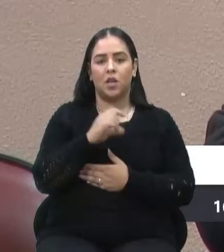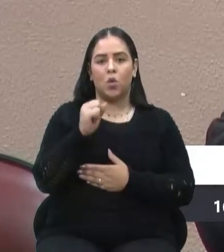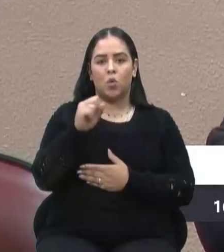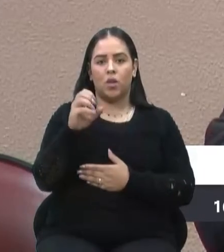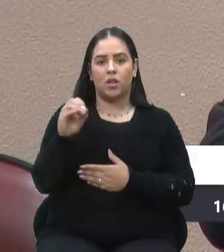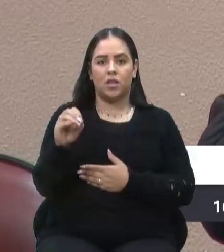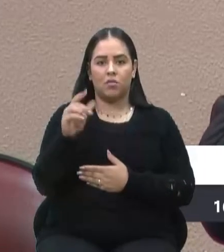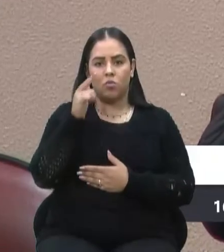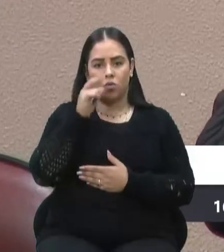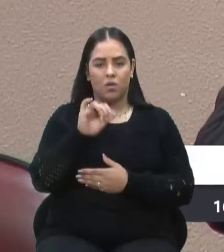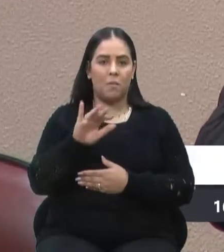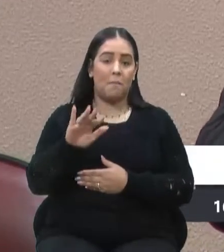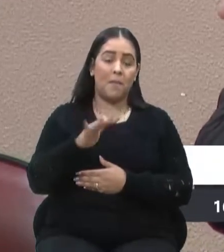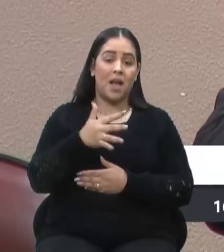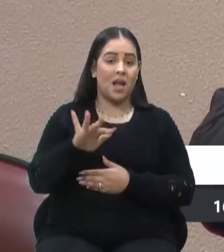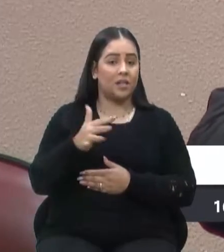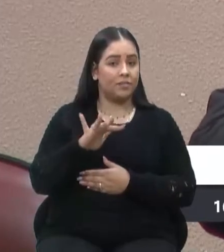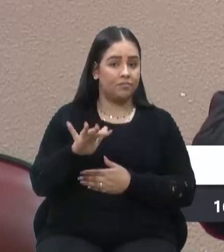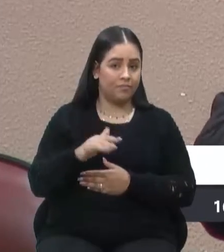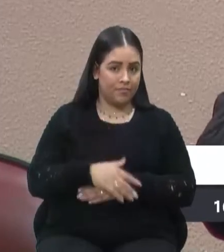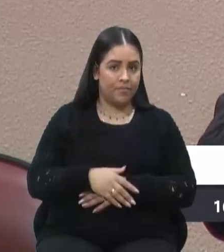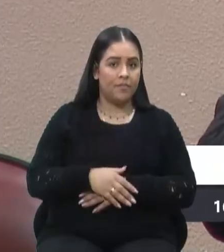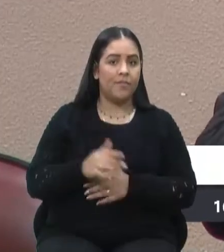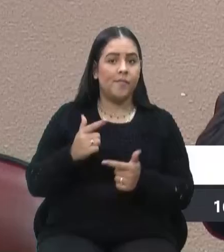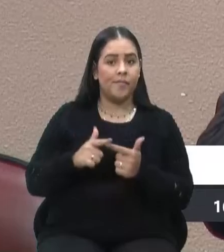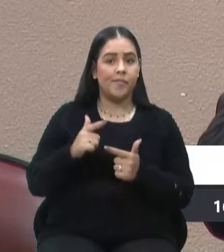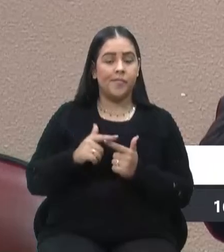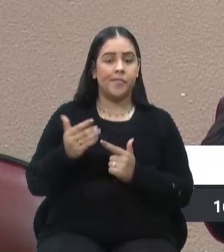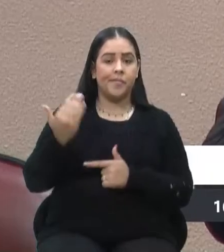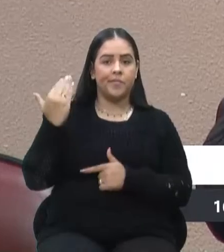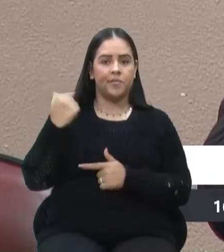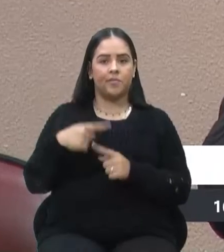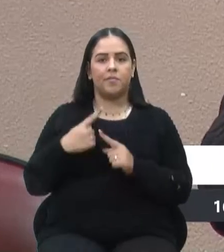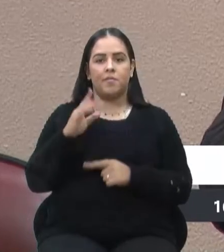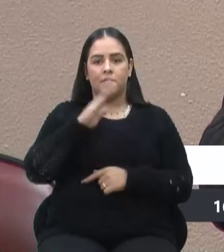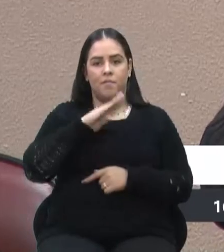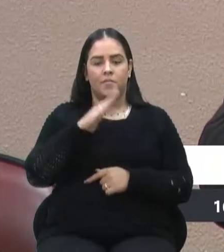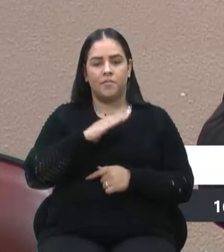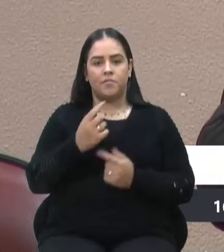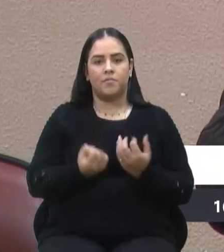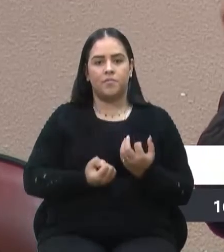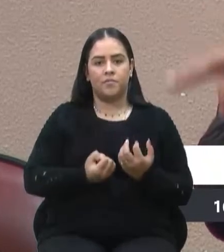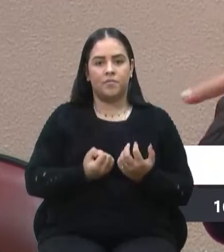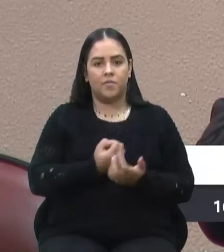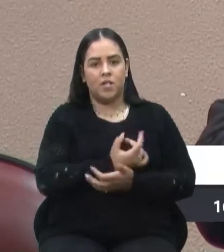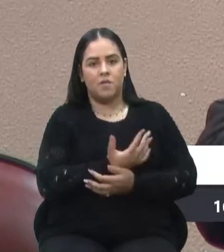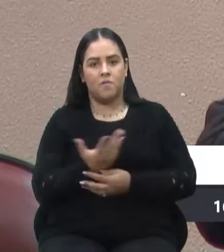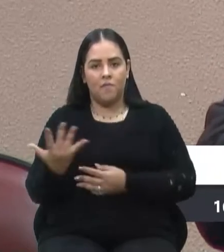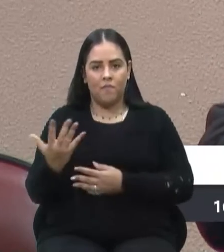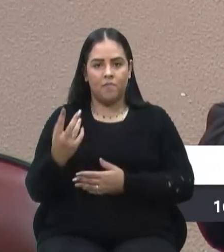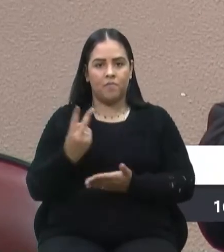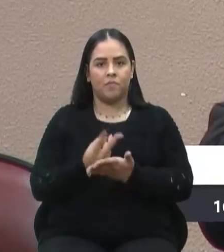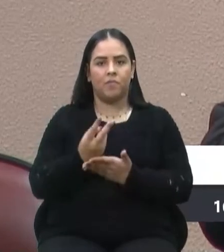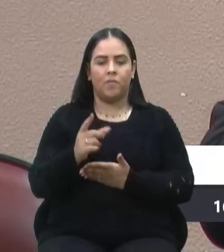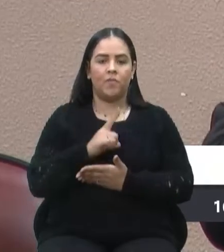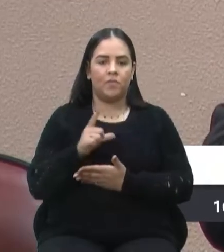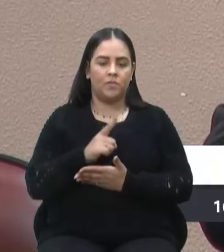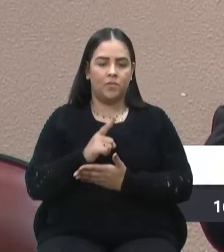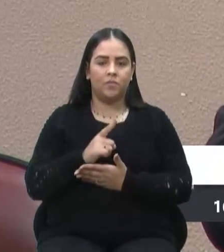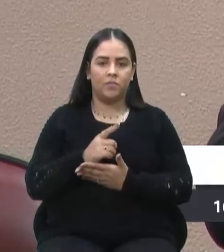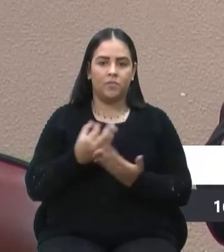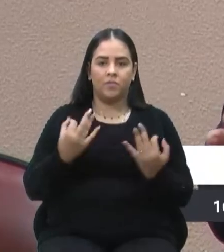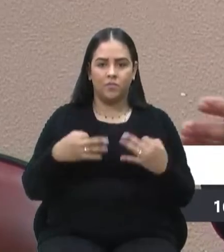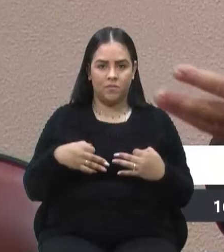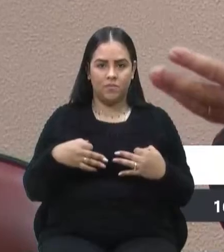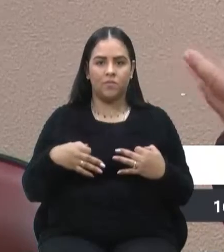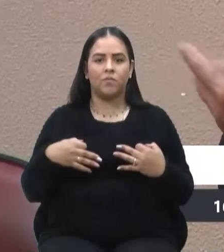para atender mais ou menos. O problema, na época que cresce ligeiro o mato, sempre vão ter ali adiante. Então, tenho certeza